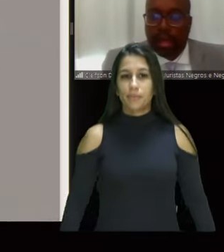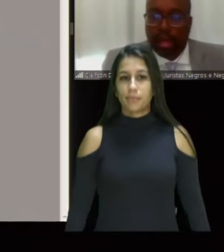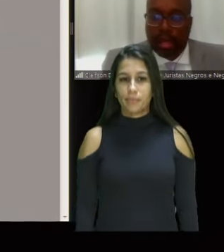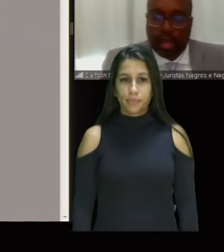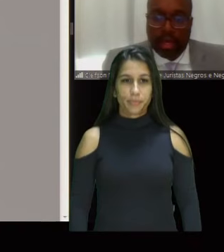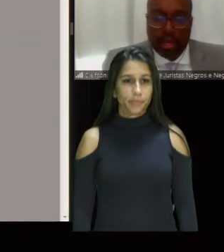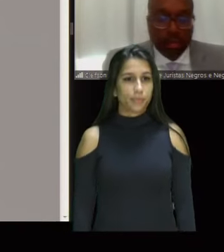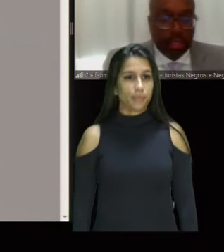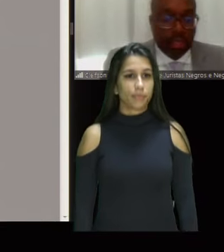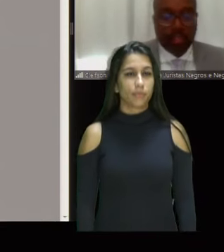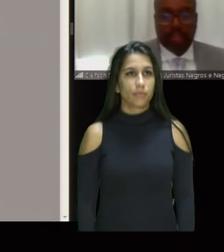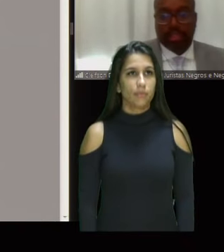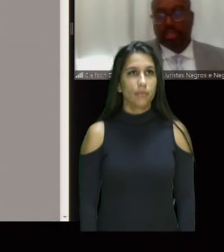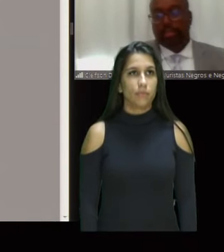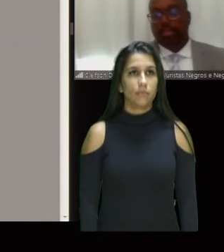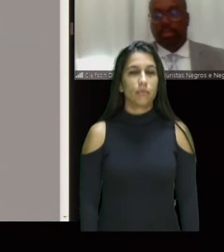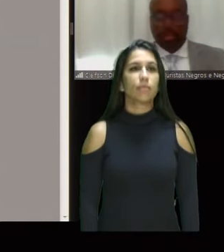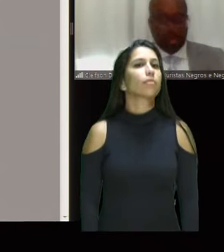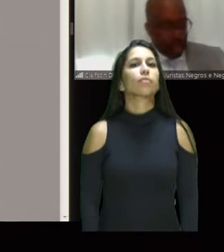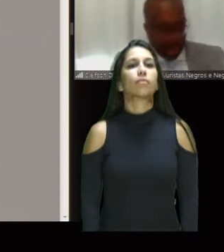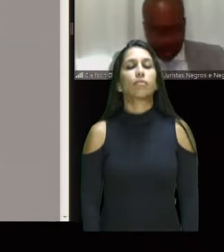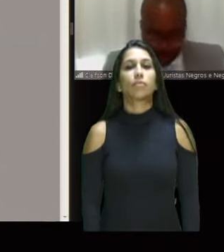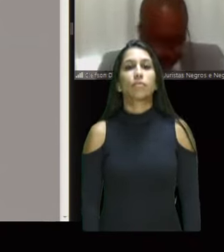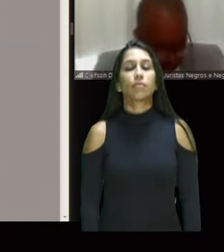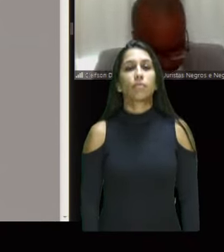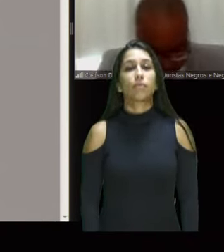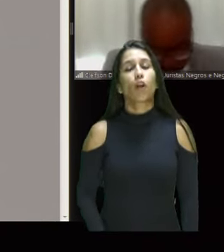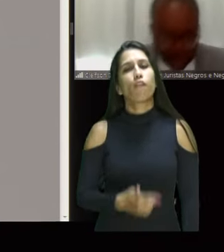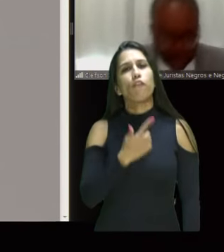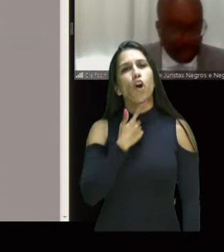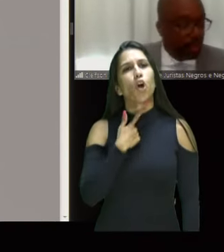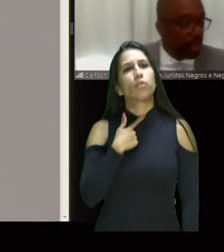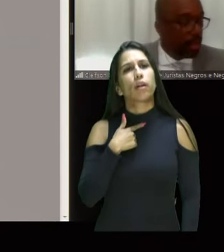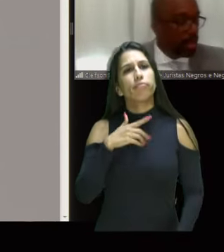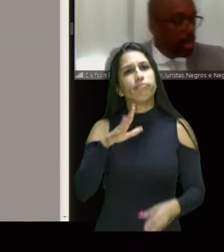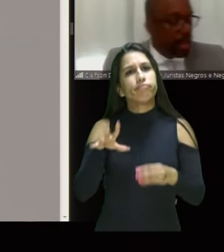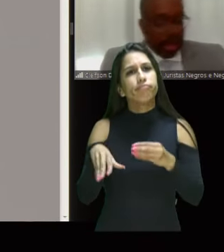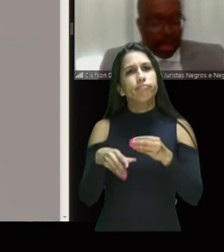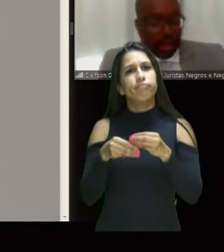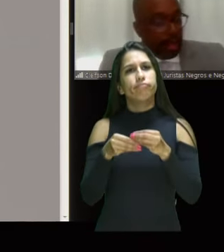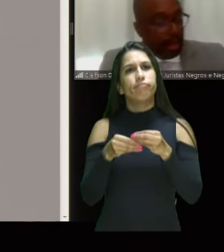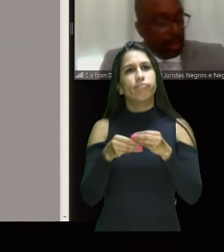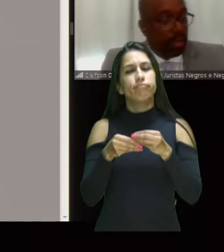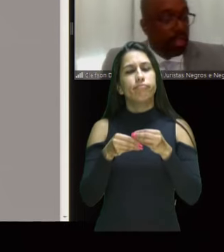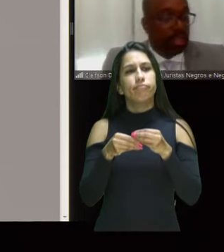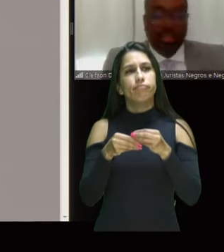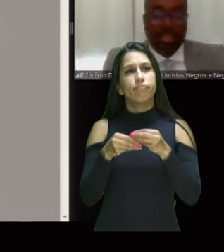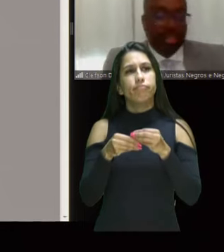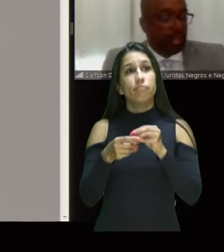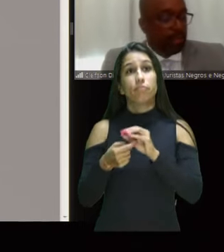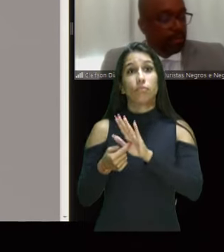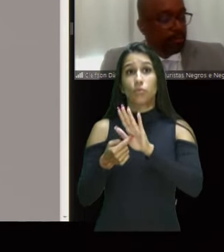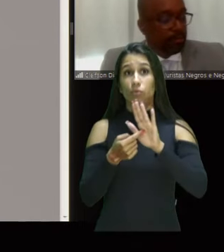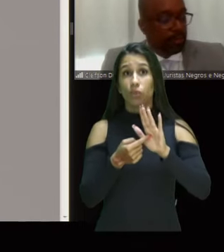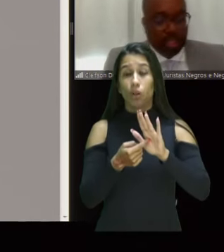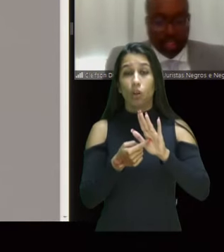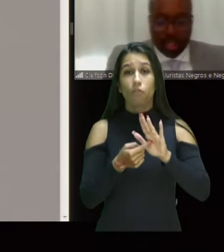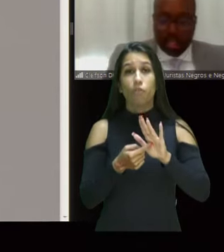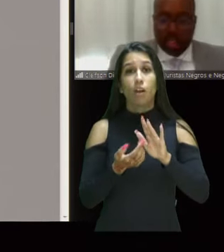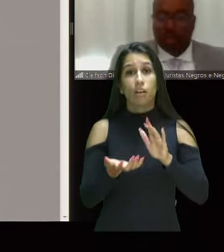Enfim, eu gostaria de mencionar, de voltar aqui, porque eu queria dizer que